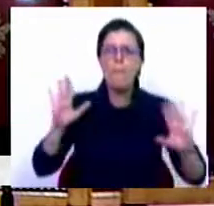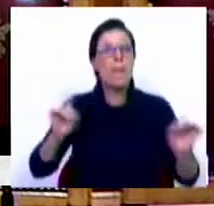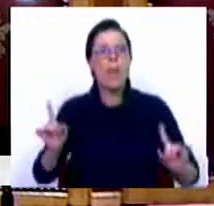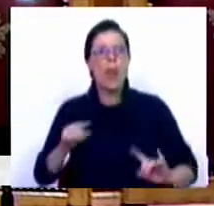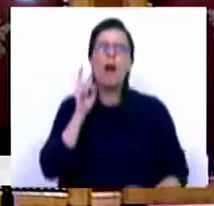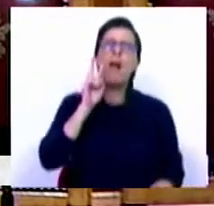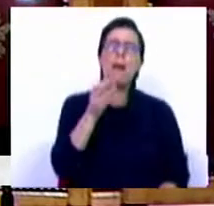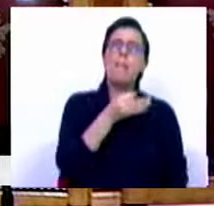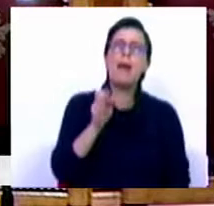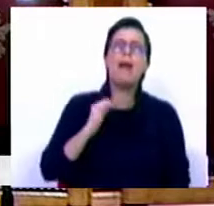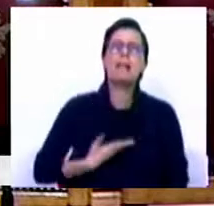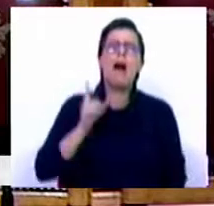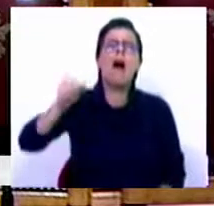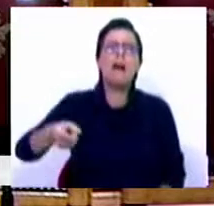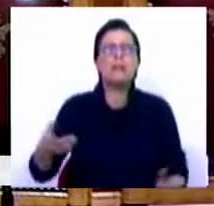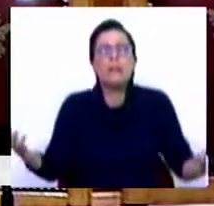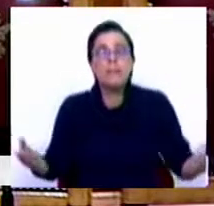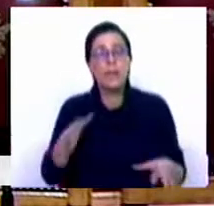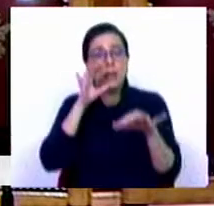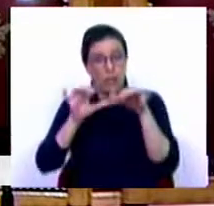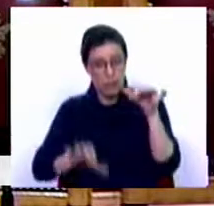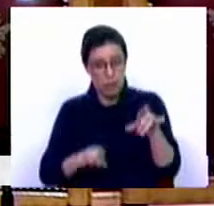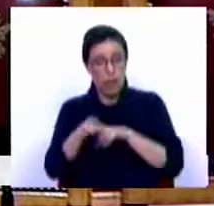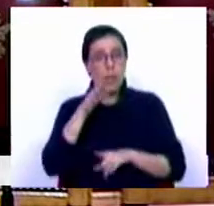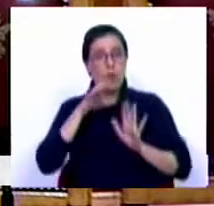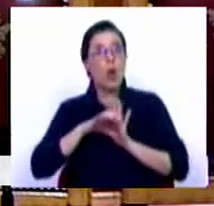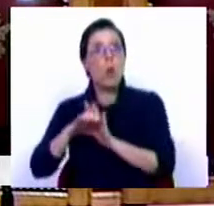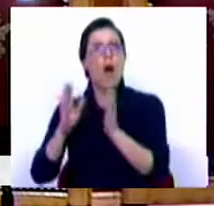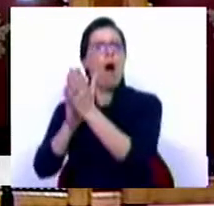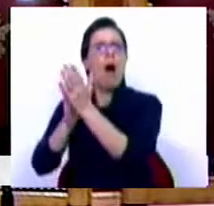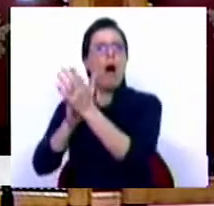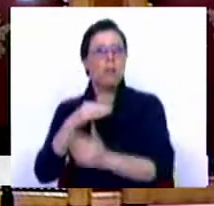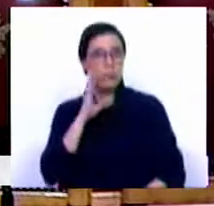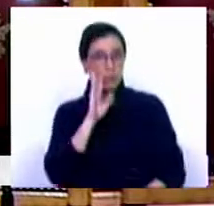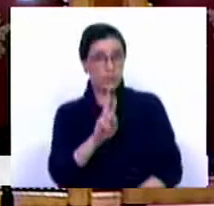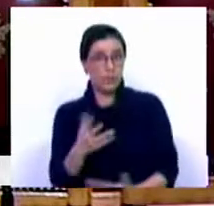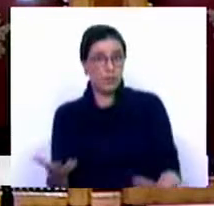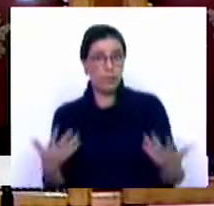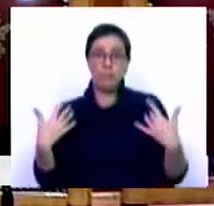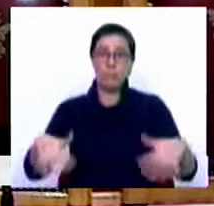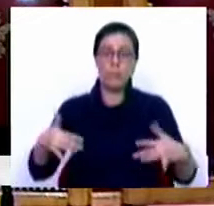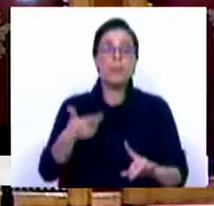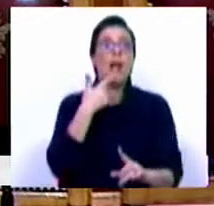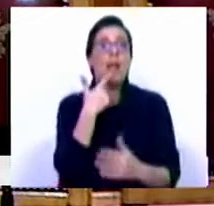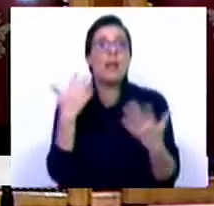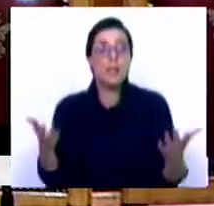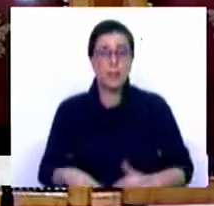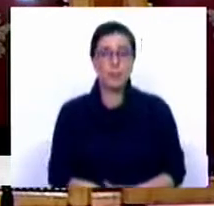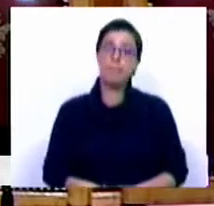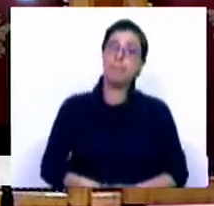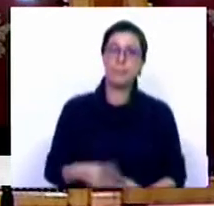o que vemos é o PPD-PSD, quando a intervenção do deputado do Chega, aplaudir, como vimos neste momento. E isso significa que